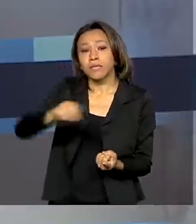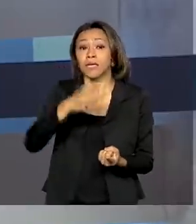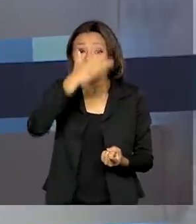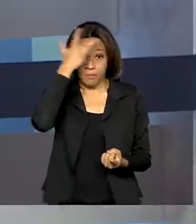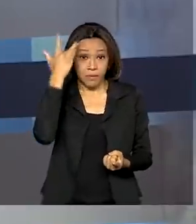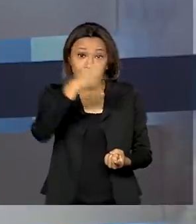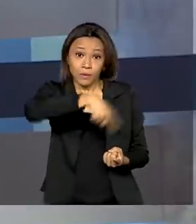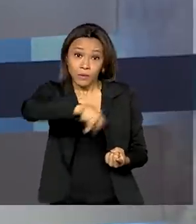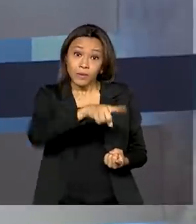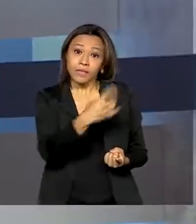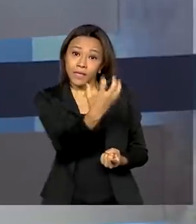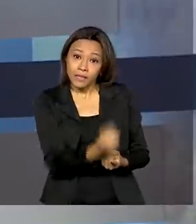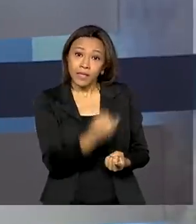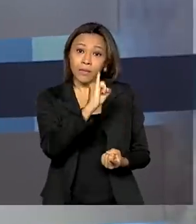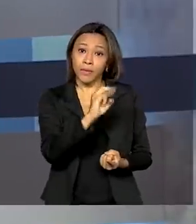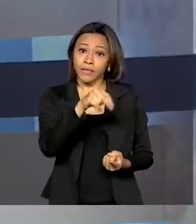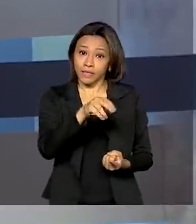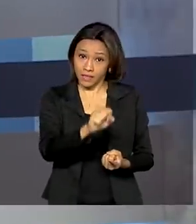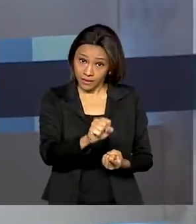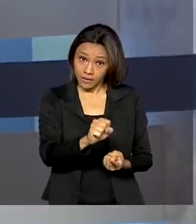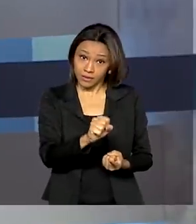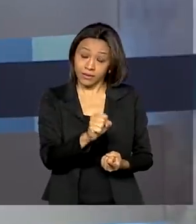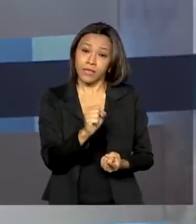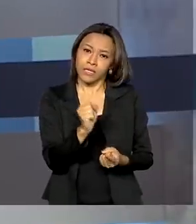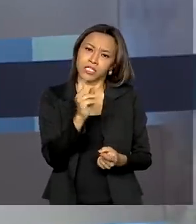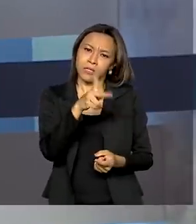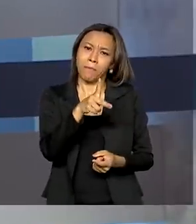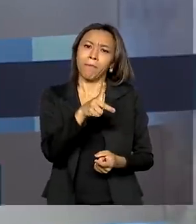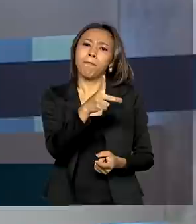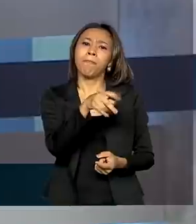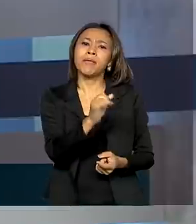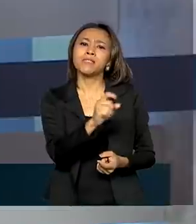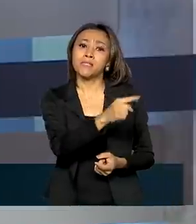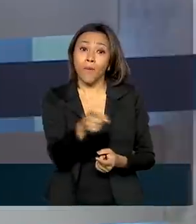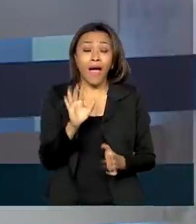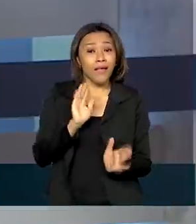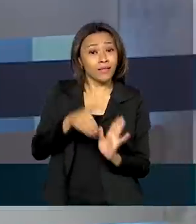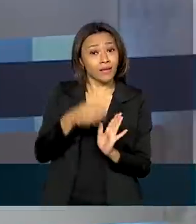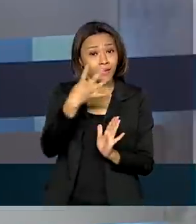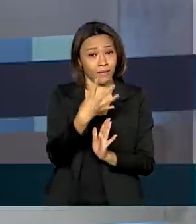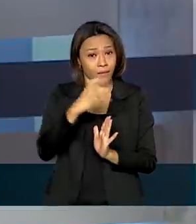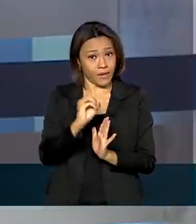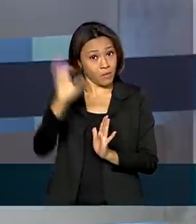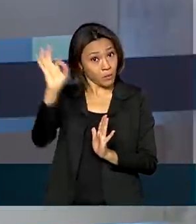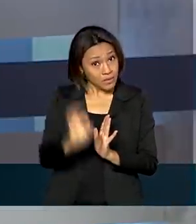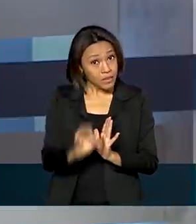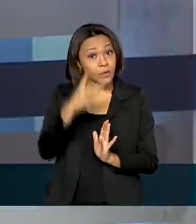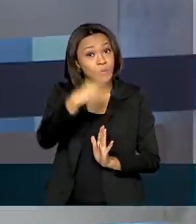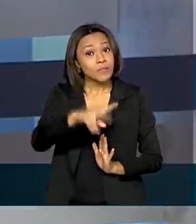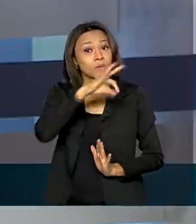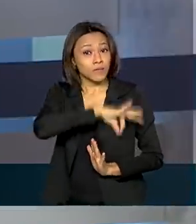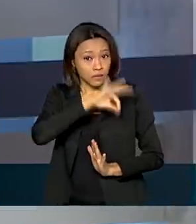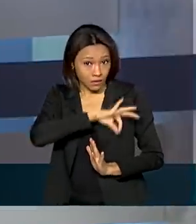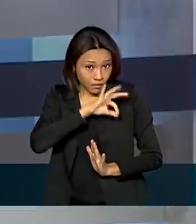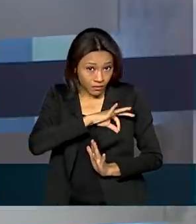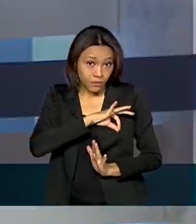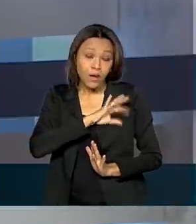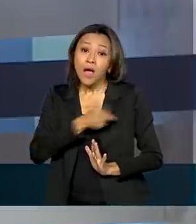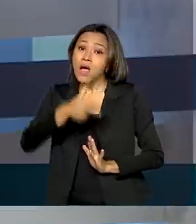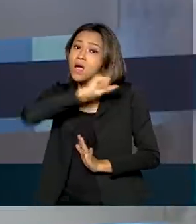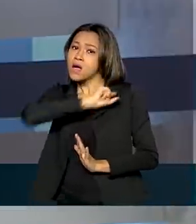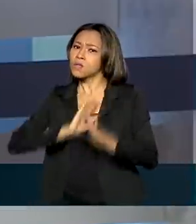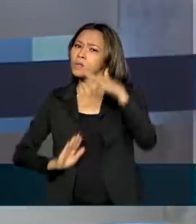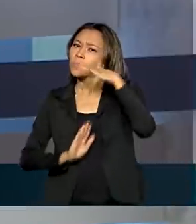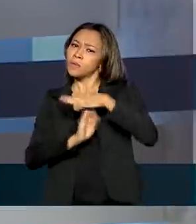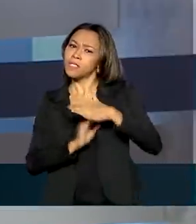poderão comprometer até 40% do valor do benefício em empréstimos consignados. Até então, o teto era de